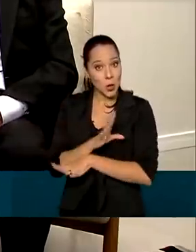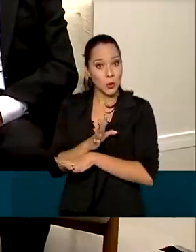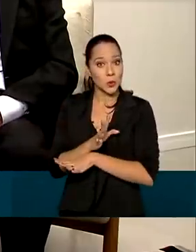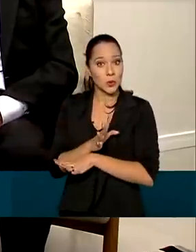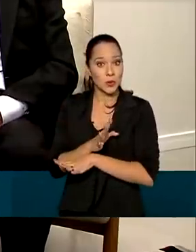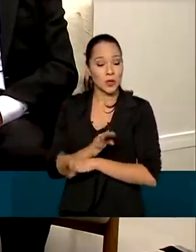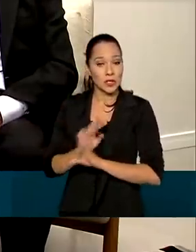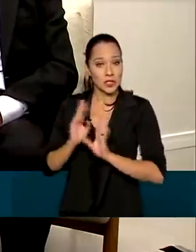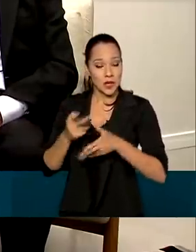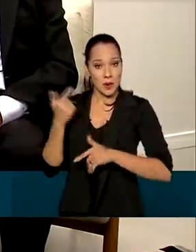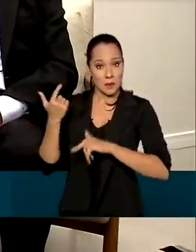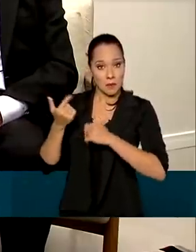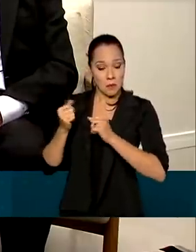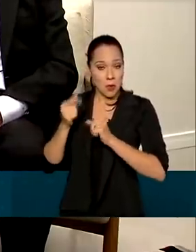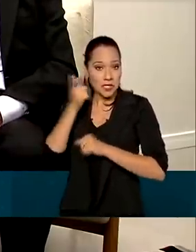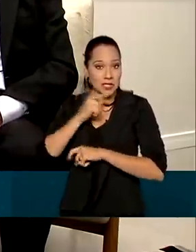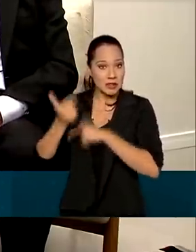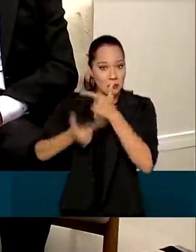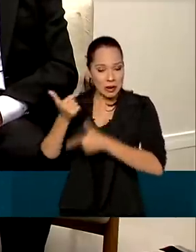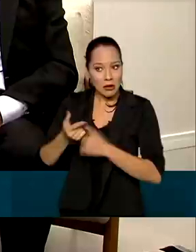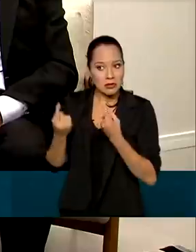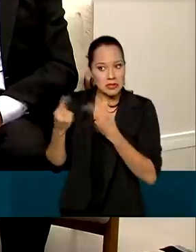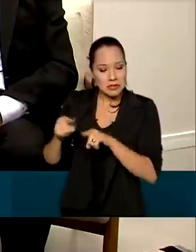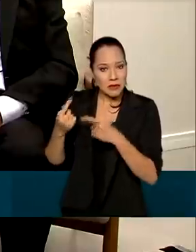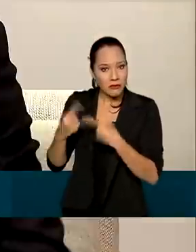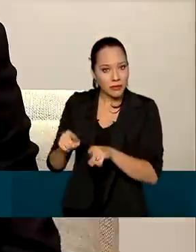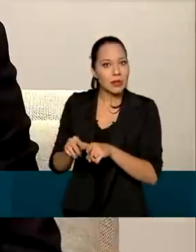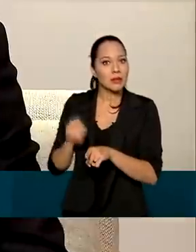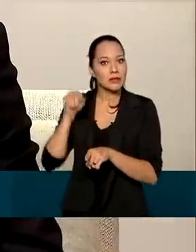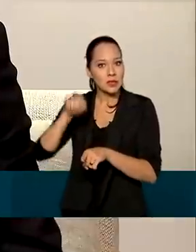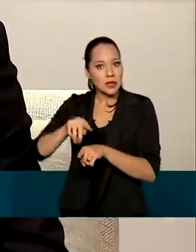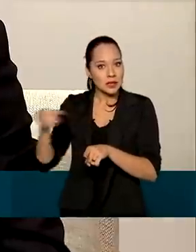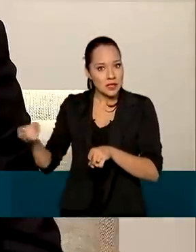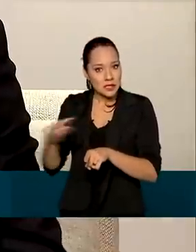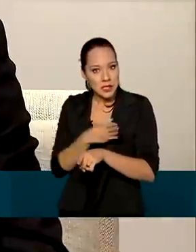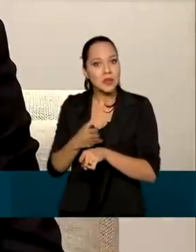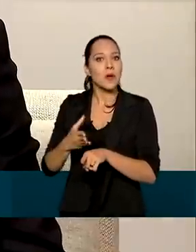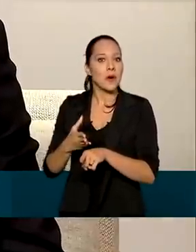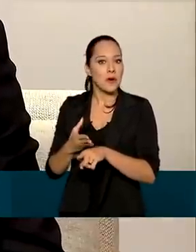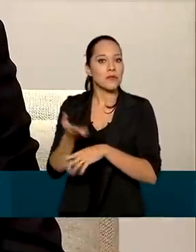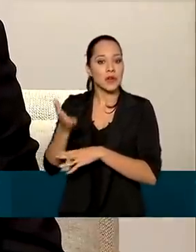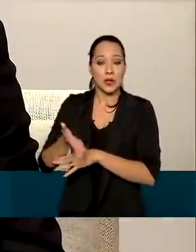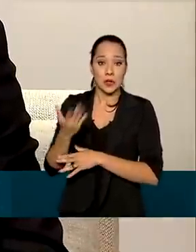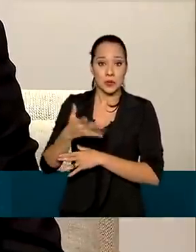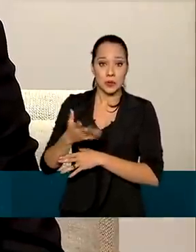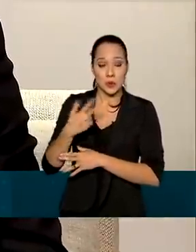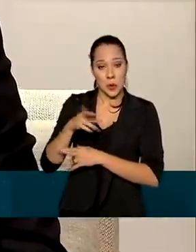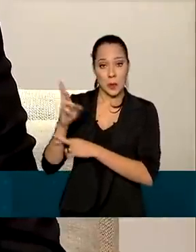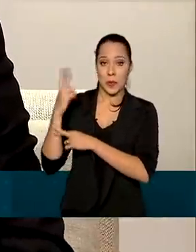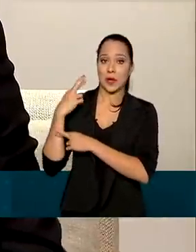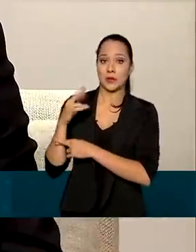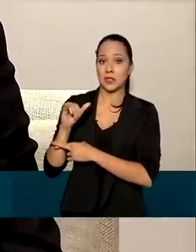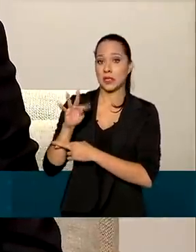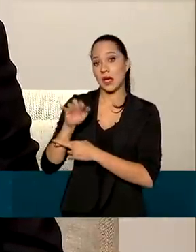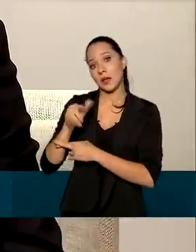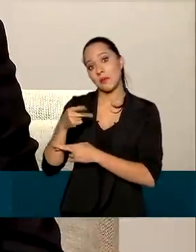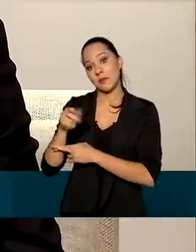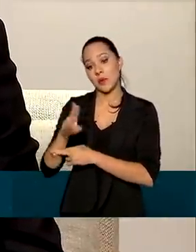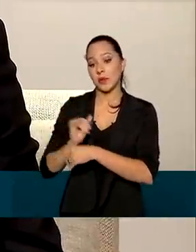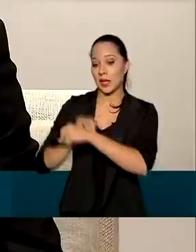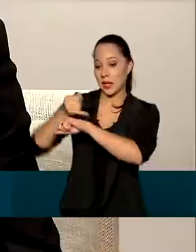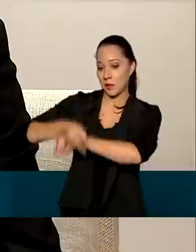trabalhar aí os desafios e trabalhar nessa nova empreitada no comando de Itaipu. Sem dúvida,